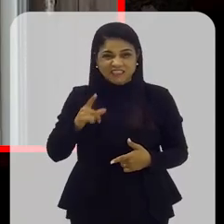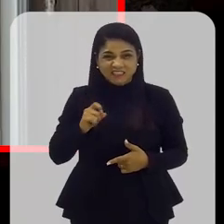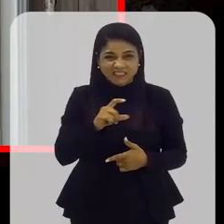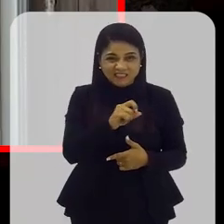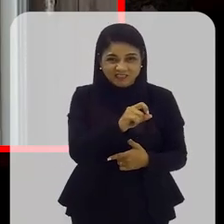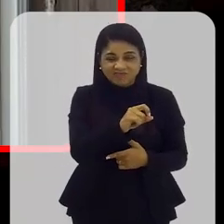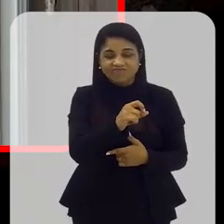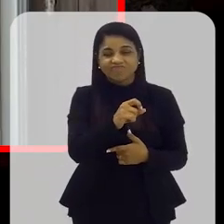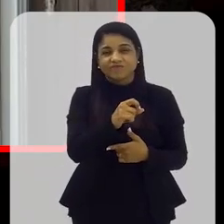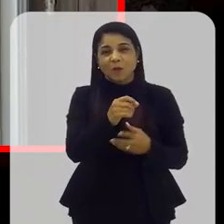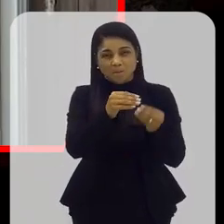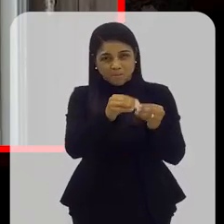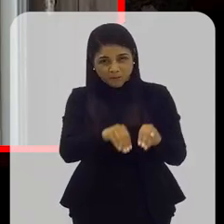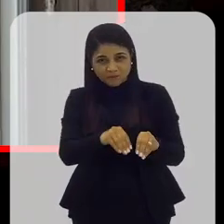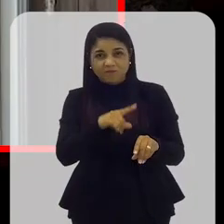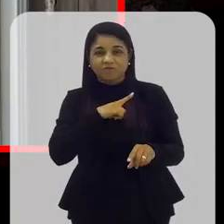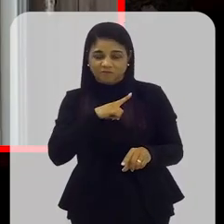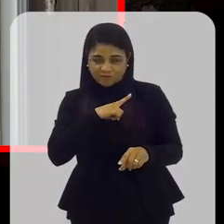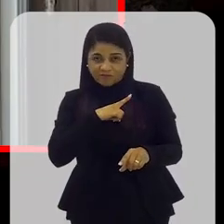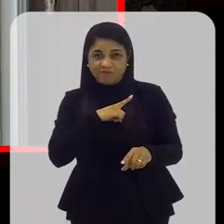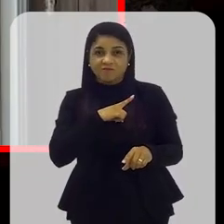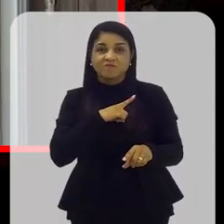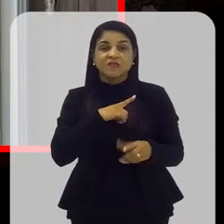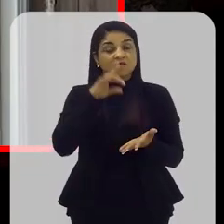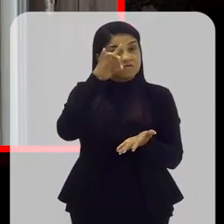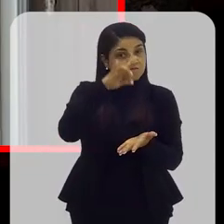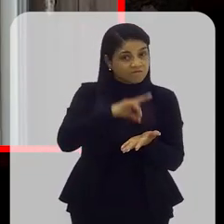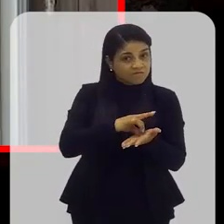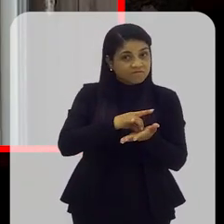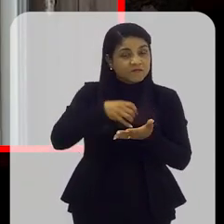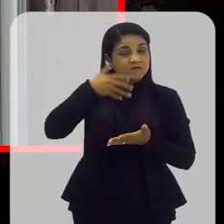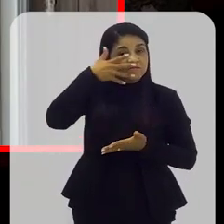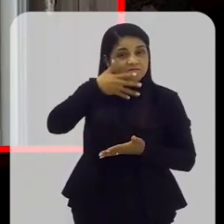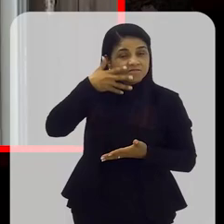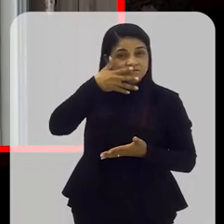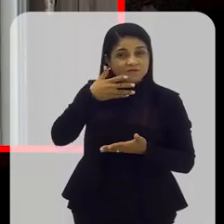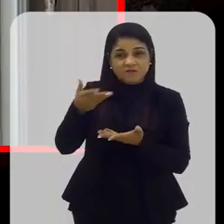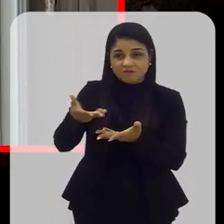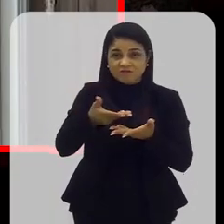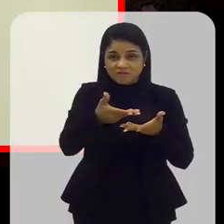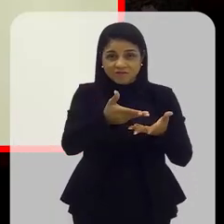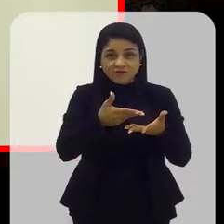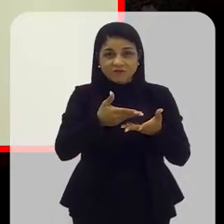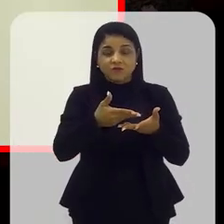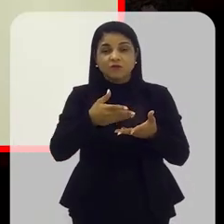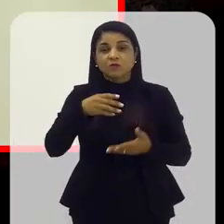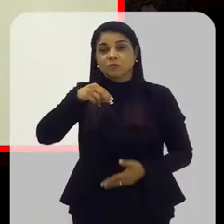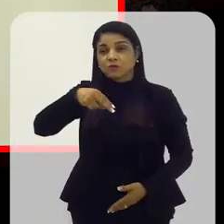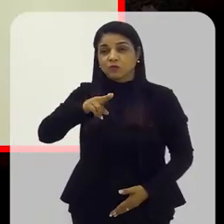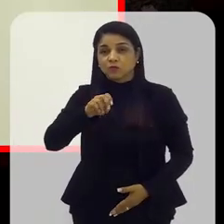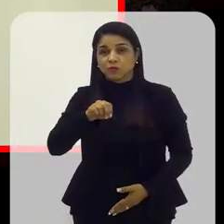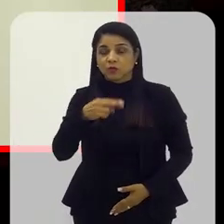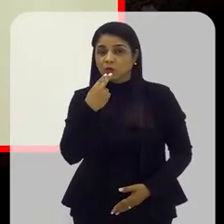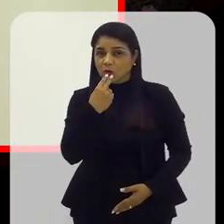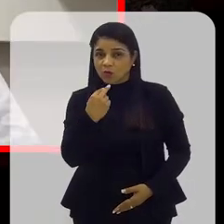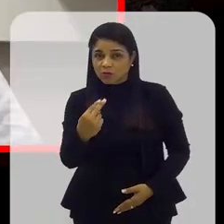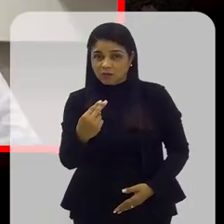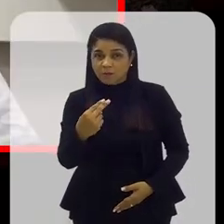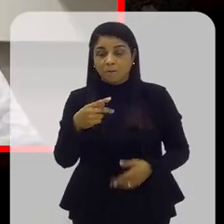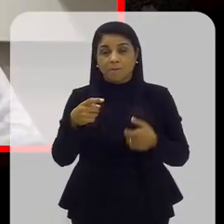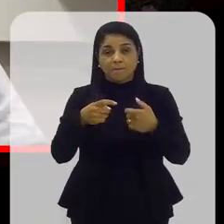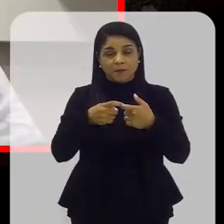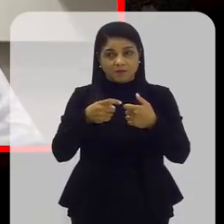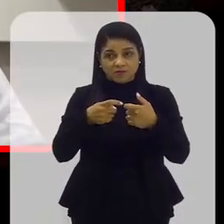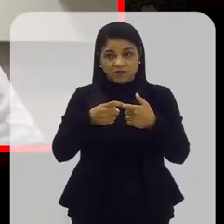comprometida. Para falar desta realidade, convidamos a nutróloga pediátrica Tânia Mária Perini e a